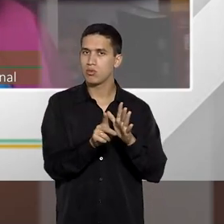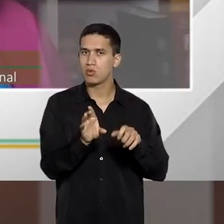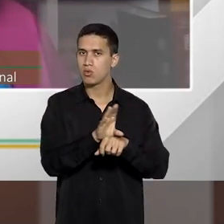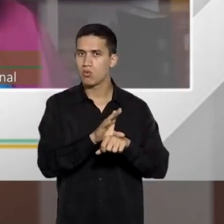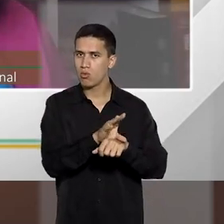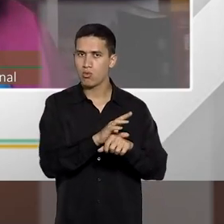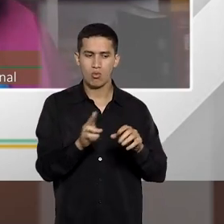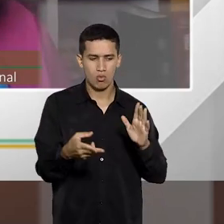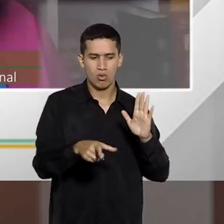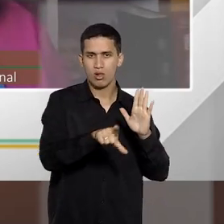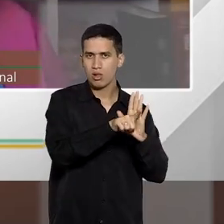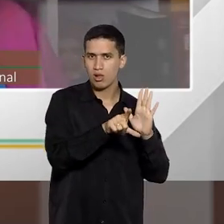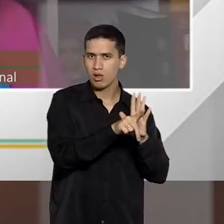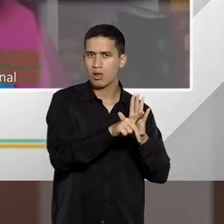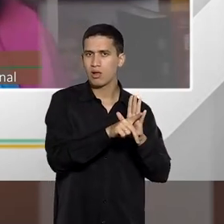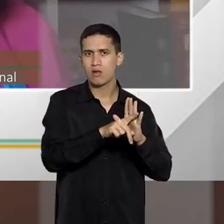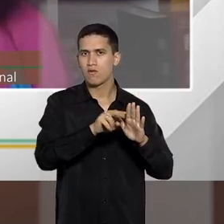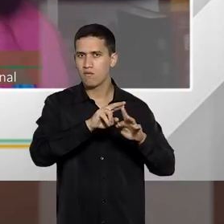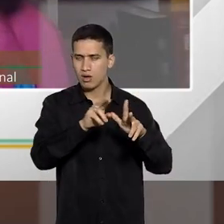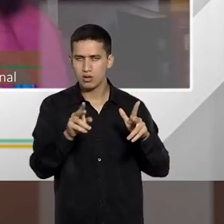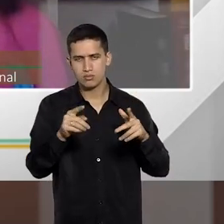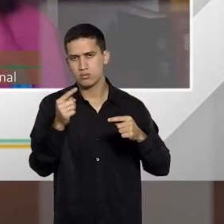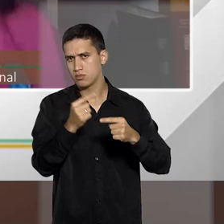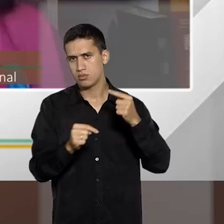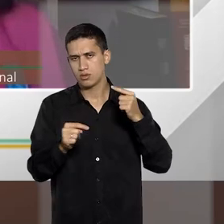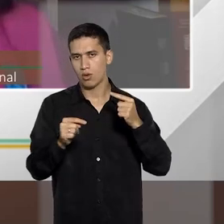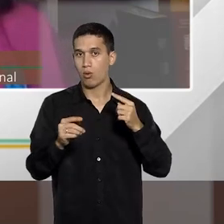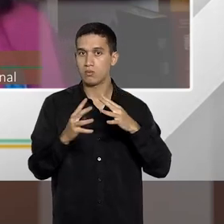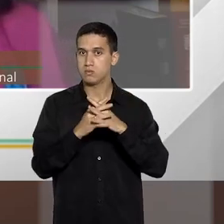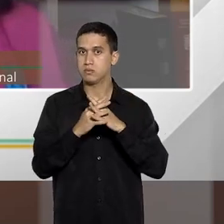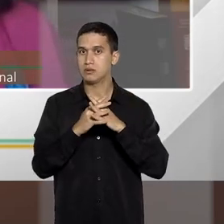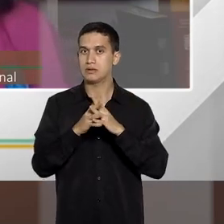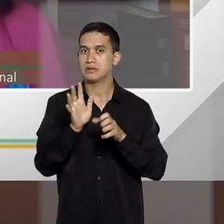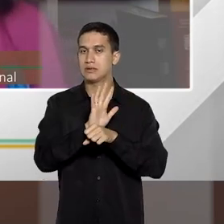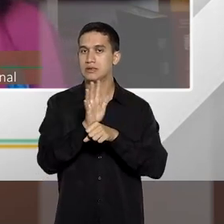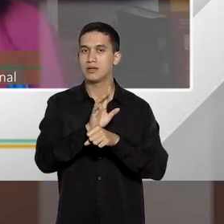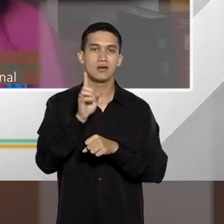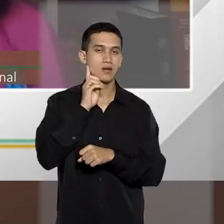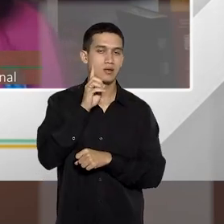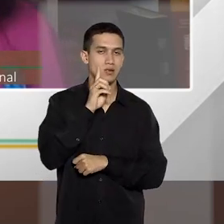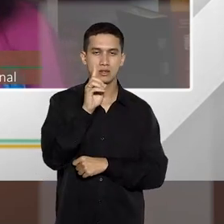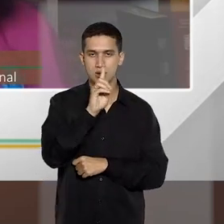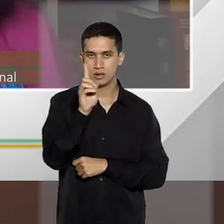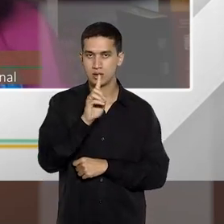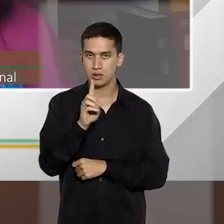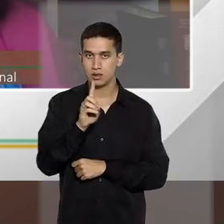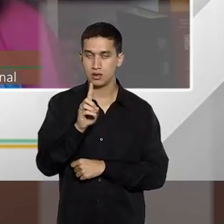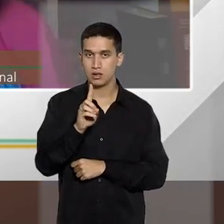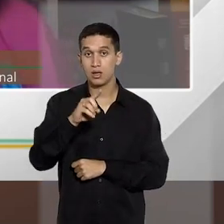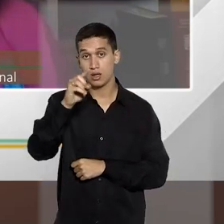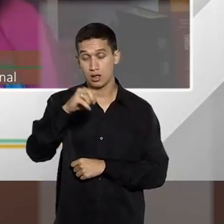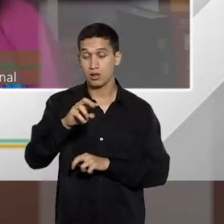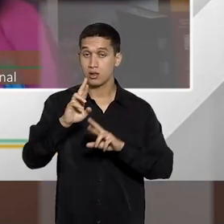confunda com filme americano, por favor, certo, aqui no Brasil, essa é uma conduta atípica,